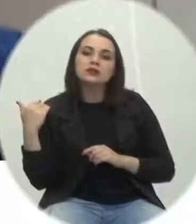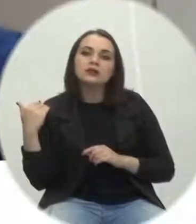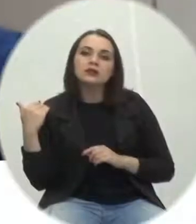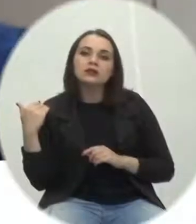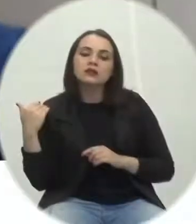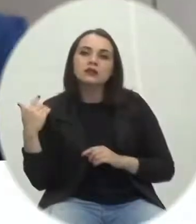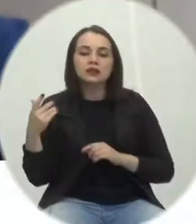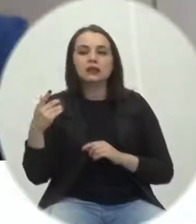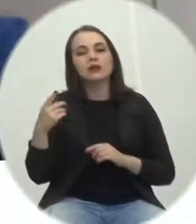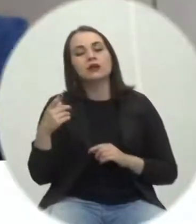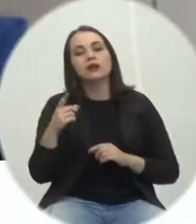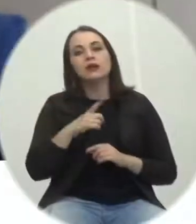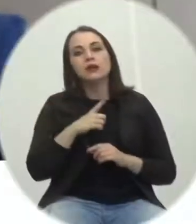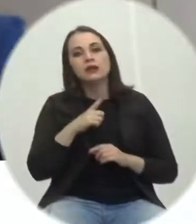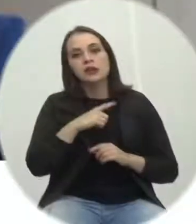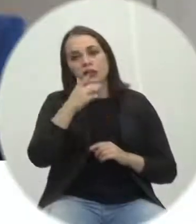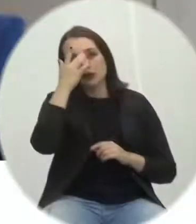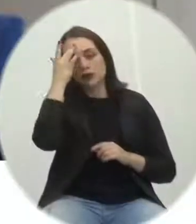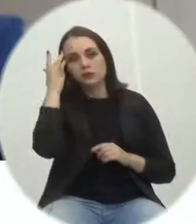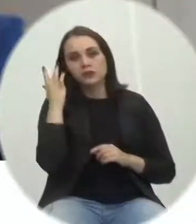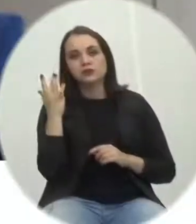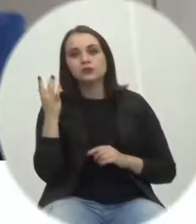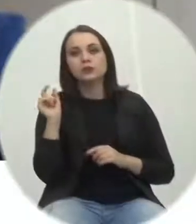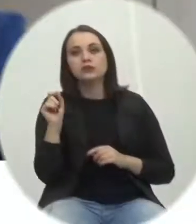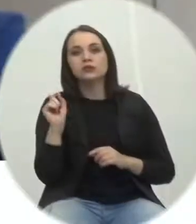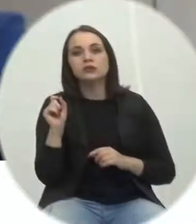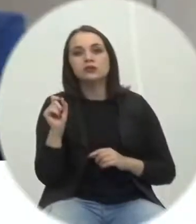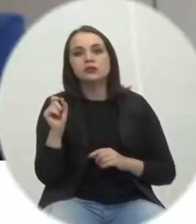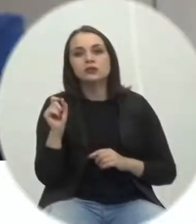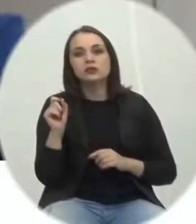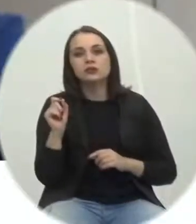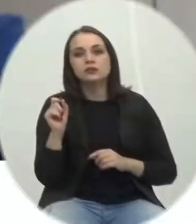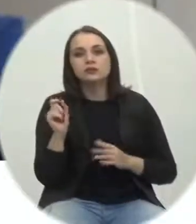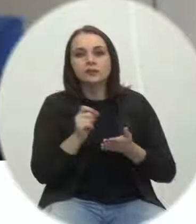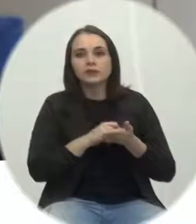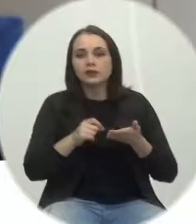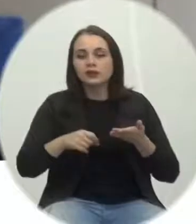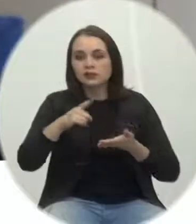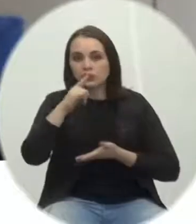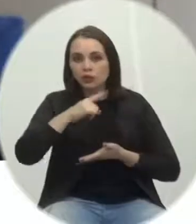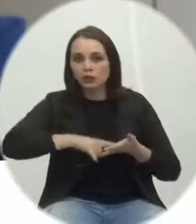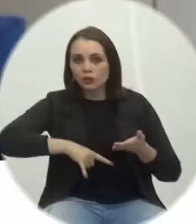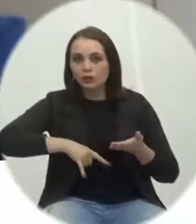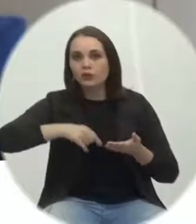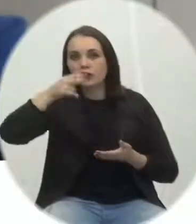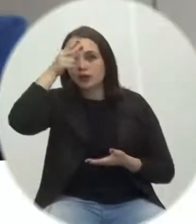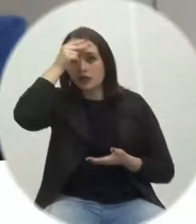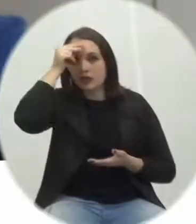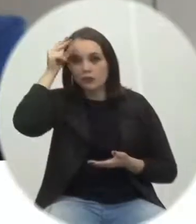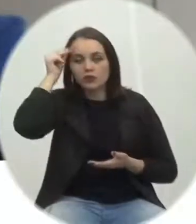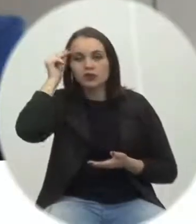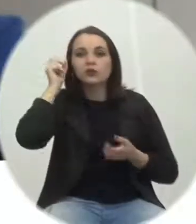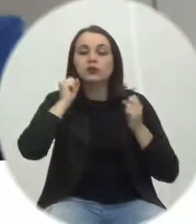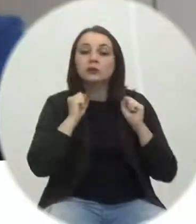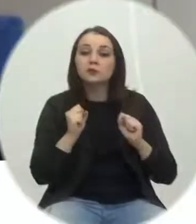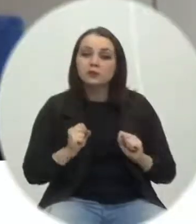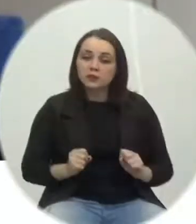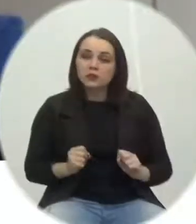assinou os documentos para a prefeitura poder passar